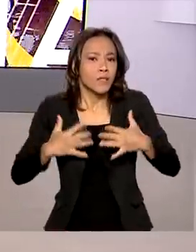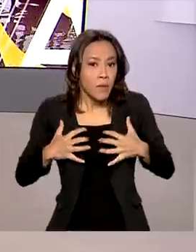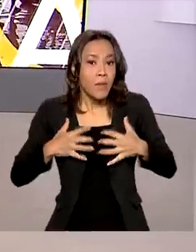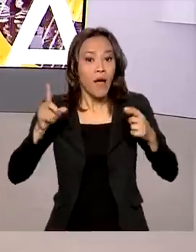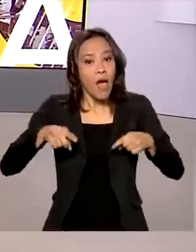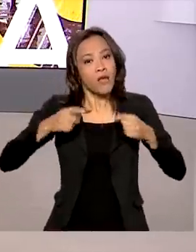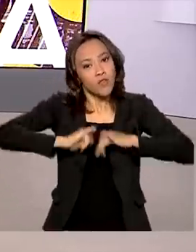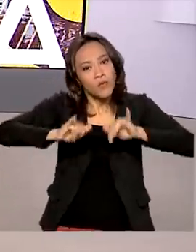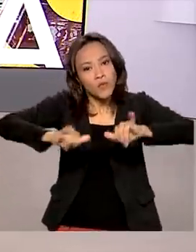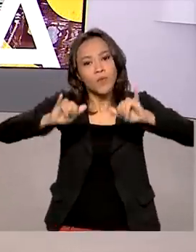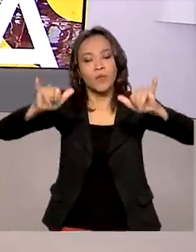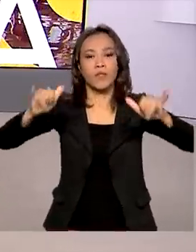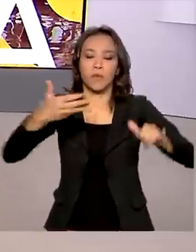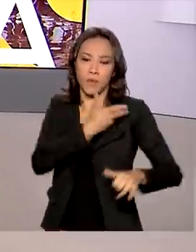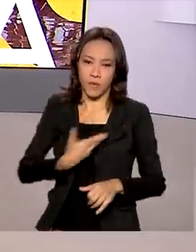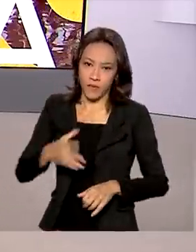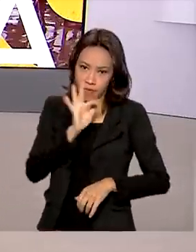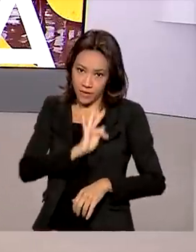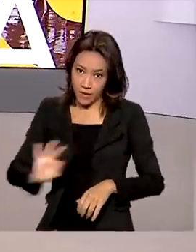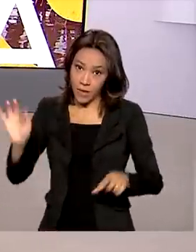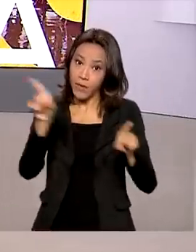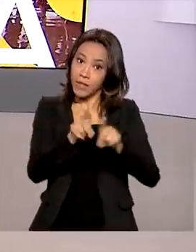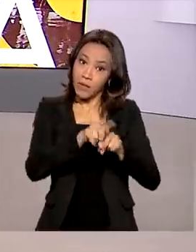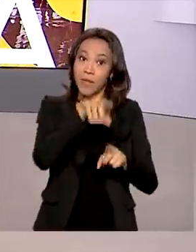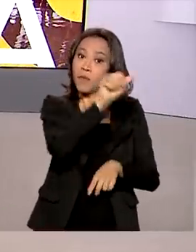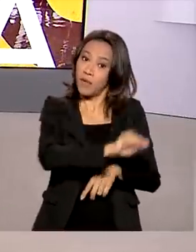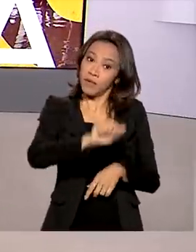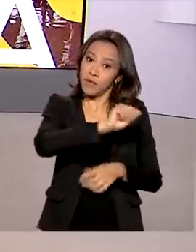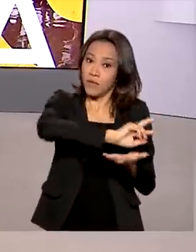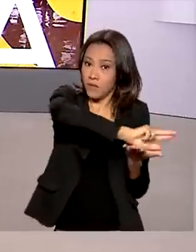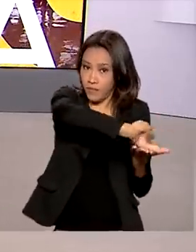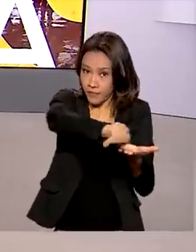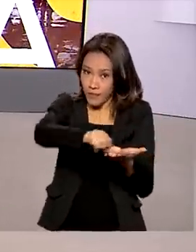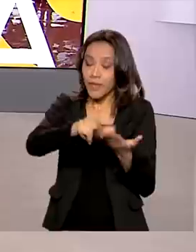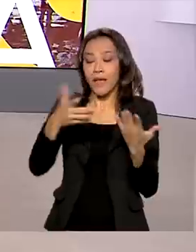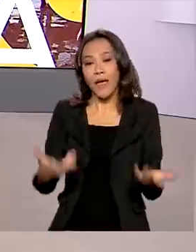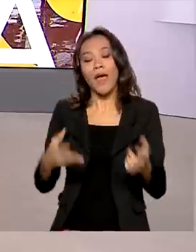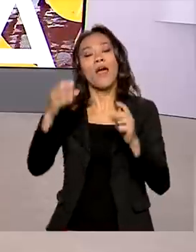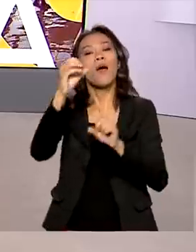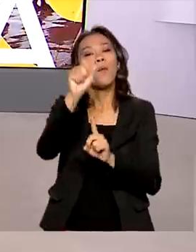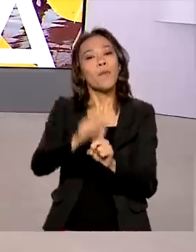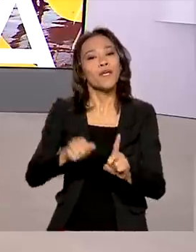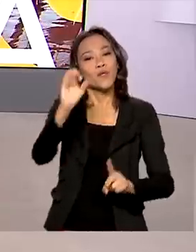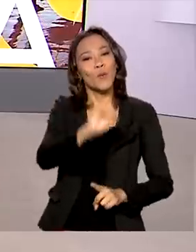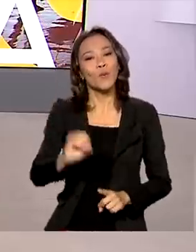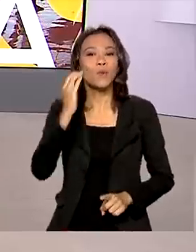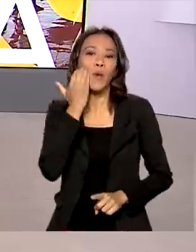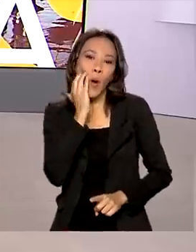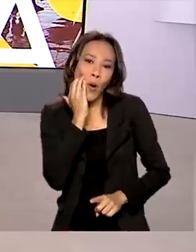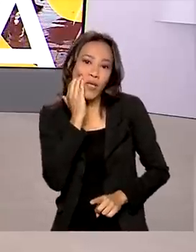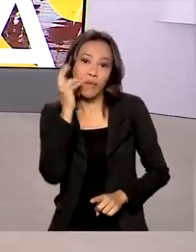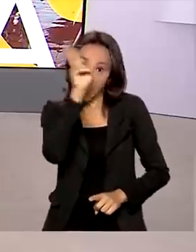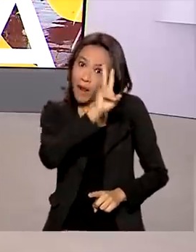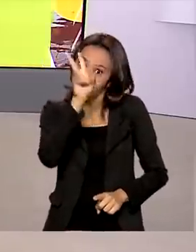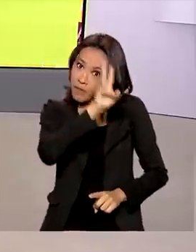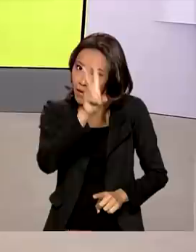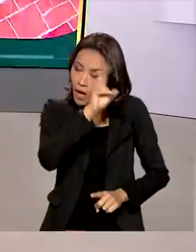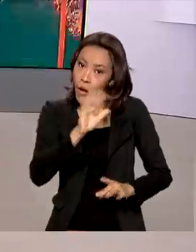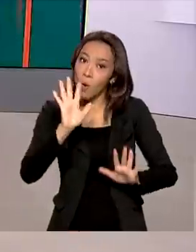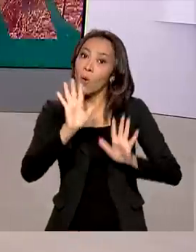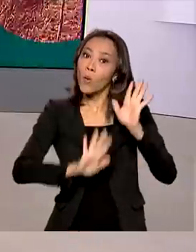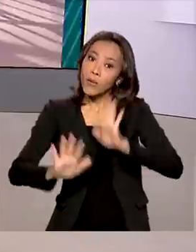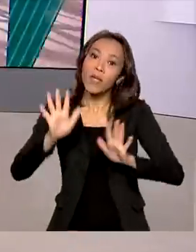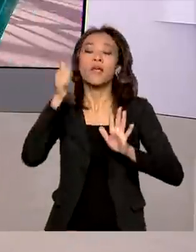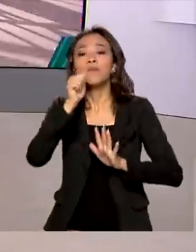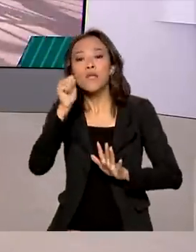e também por entidades não governamentais, o Outubro Rosa. Um período para relembrar que além do autocuidado, as